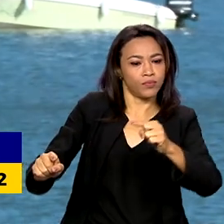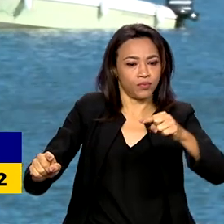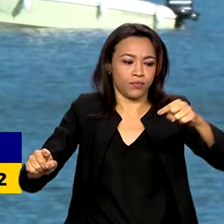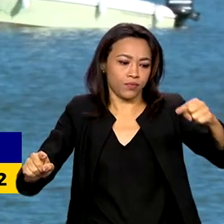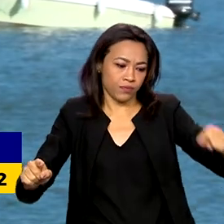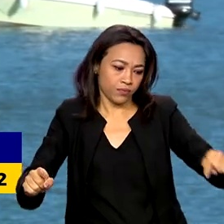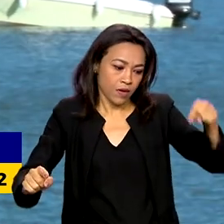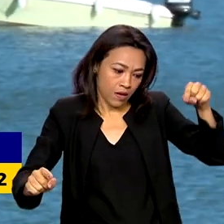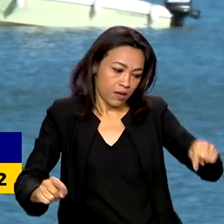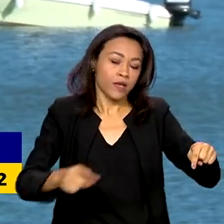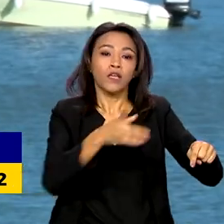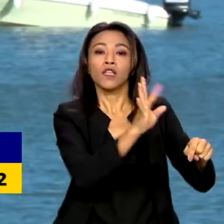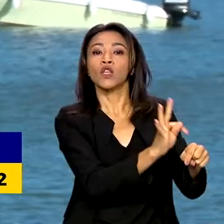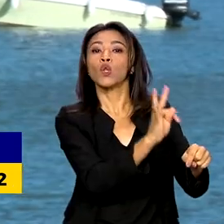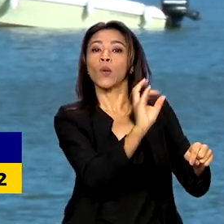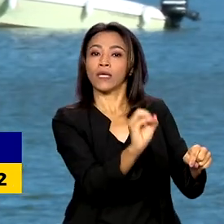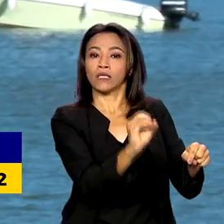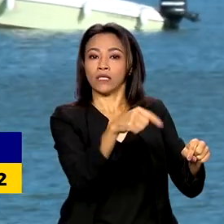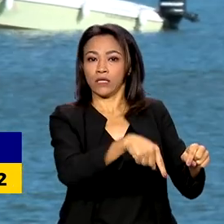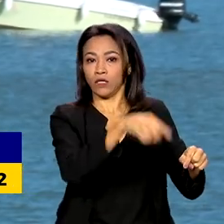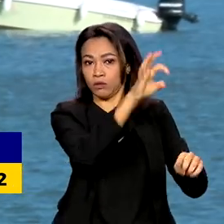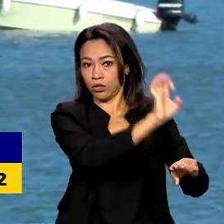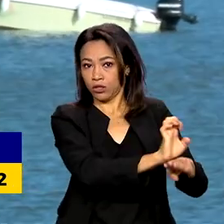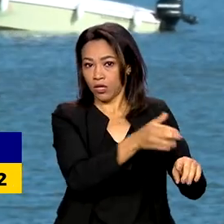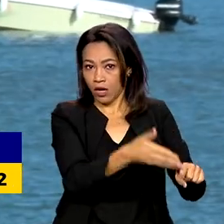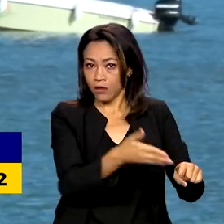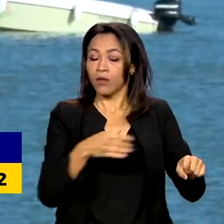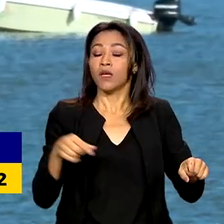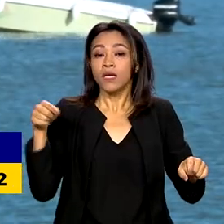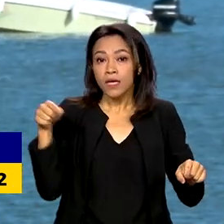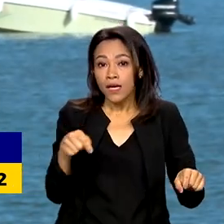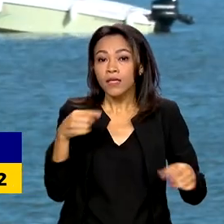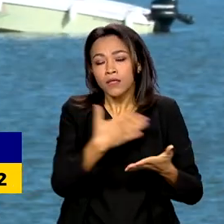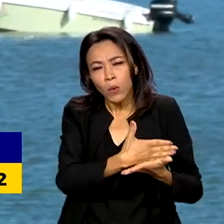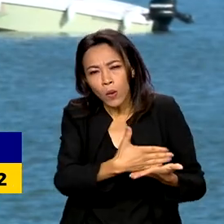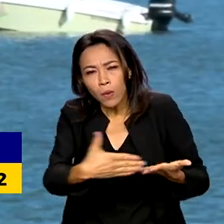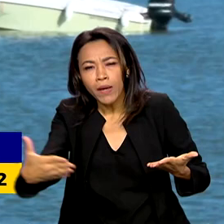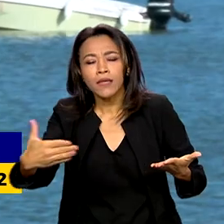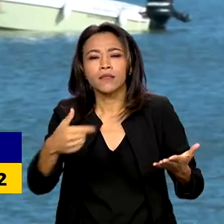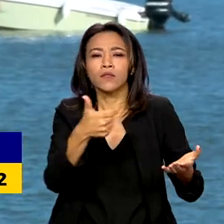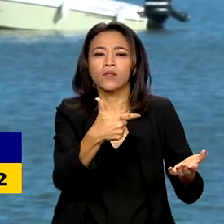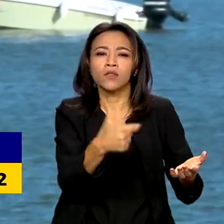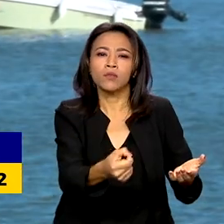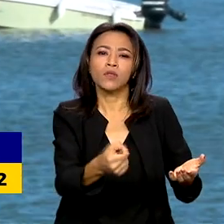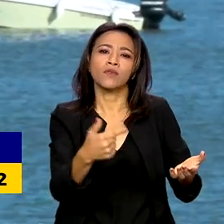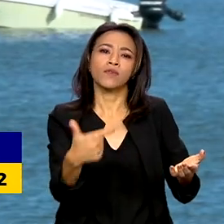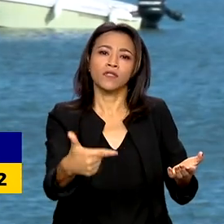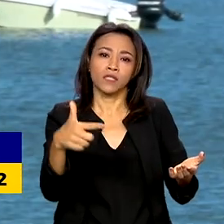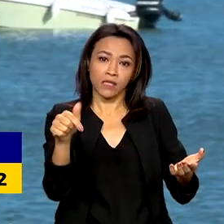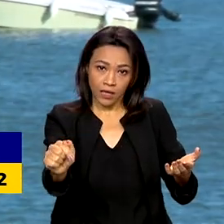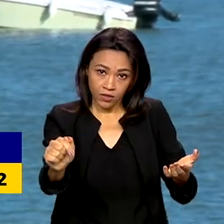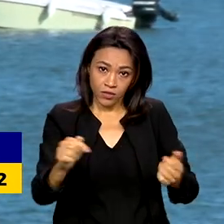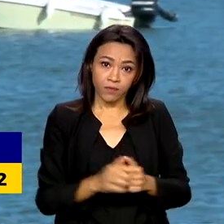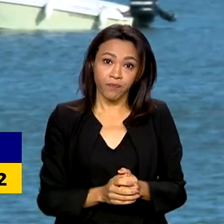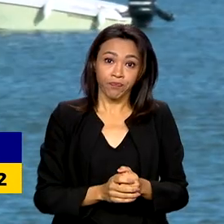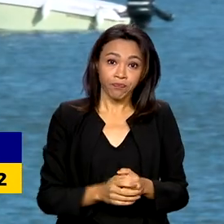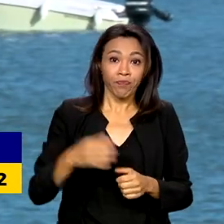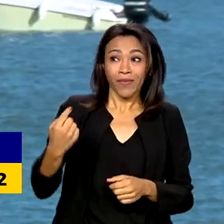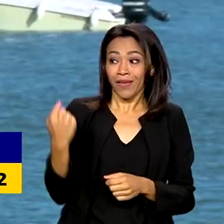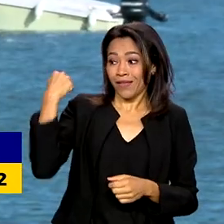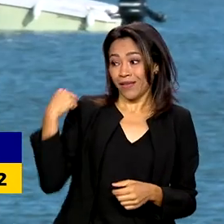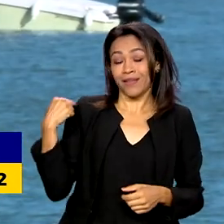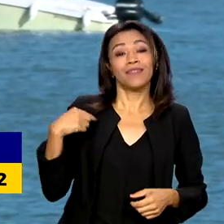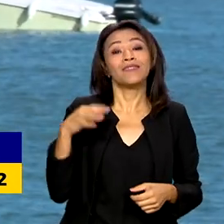E a previsão é que a ferrovia entre em operação em 2027. E nesse fim de semana,